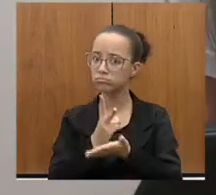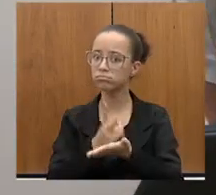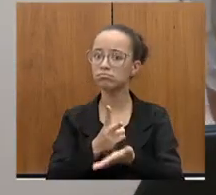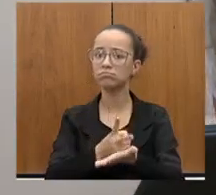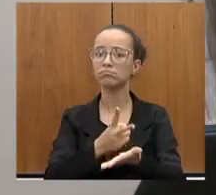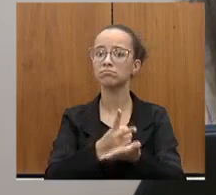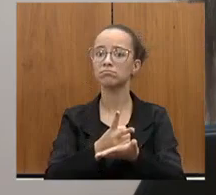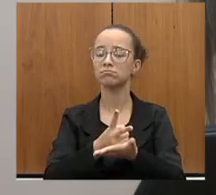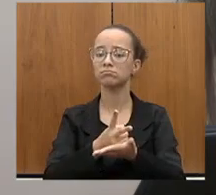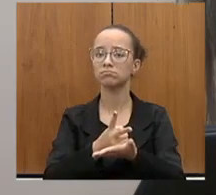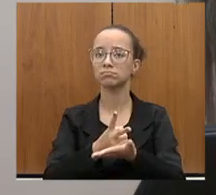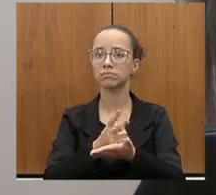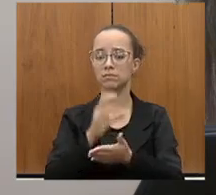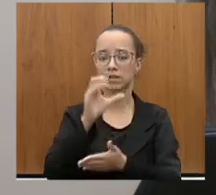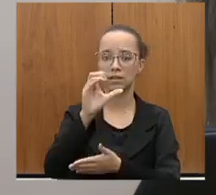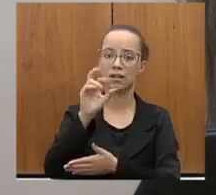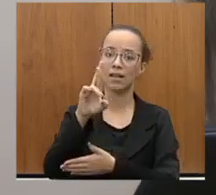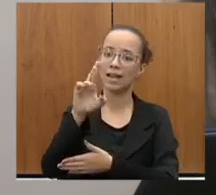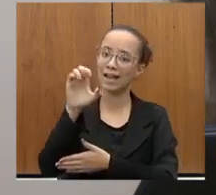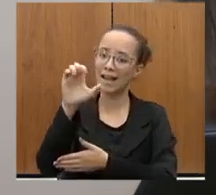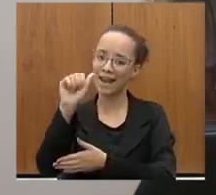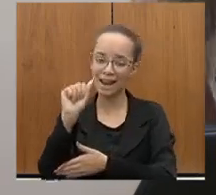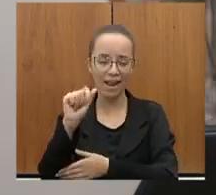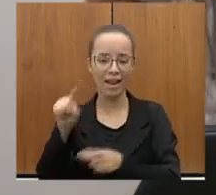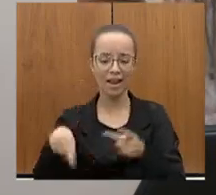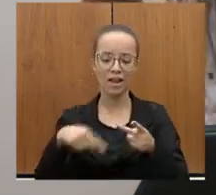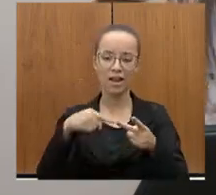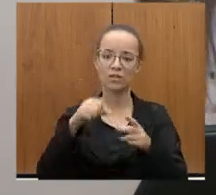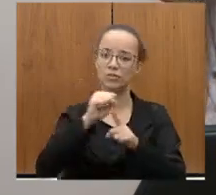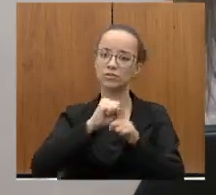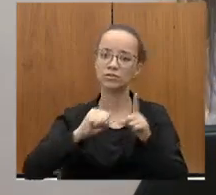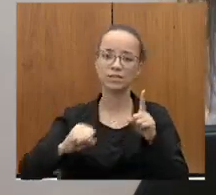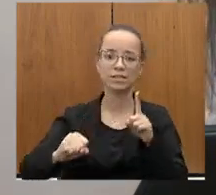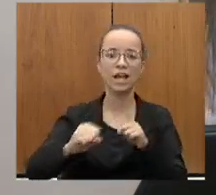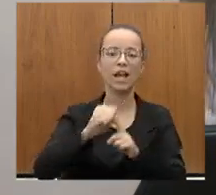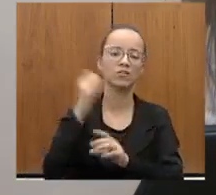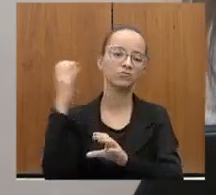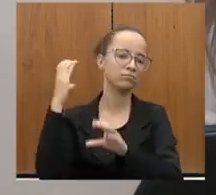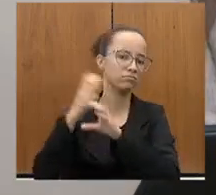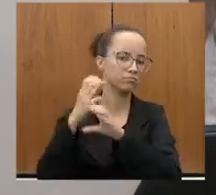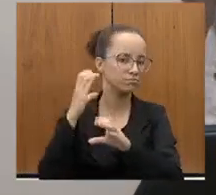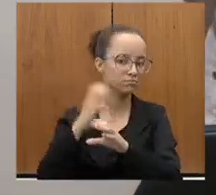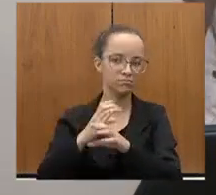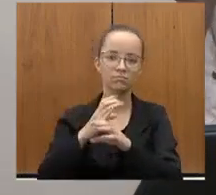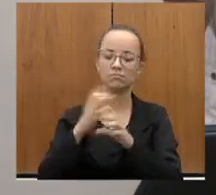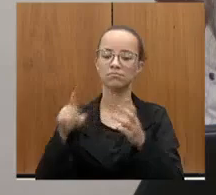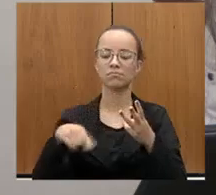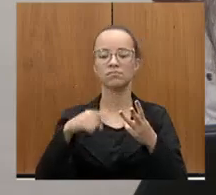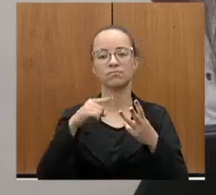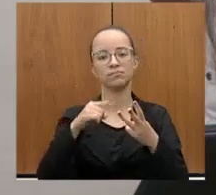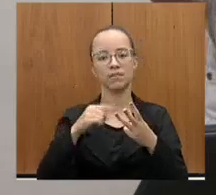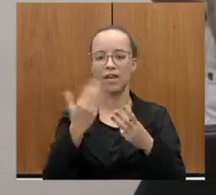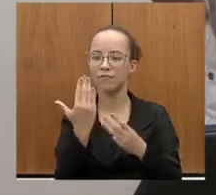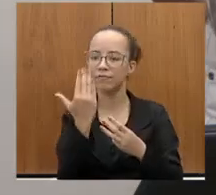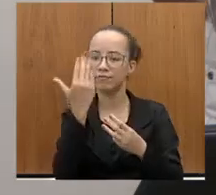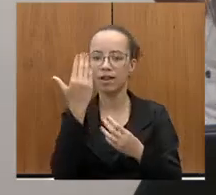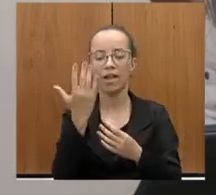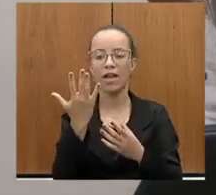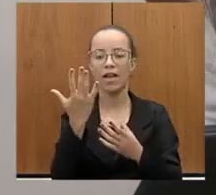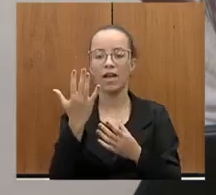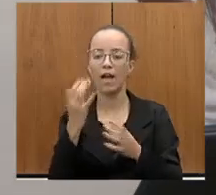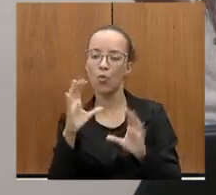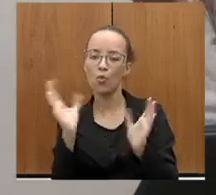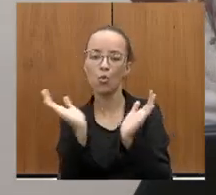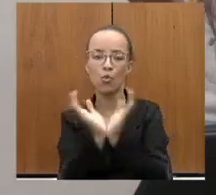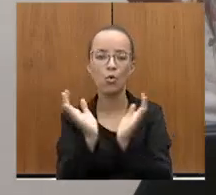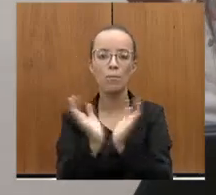com o CREA, com a Sociedade Mineira de Engenheiros, com a Frente Ferroviária de Minas